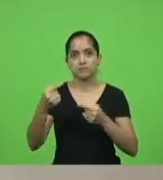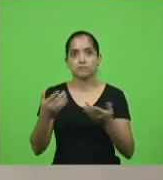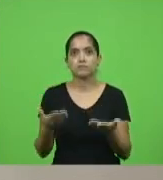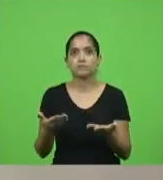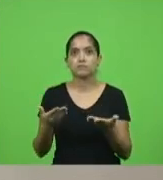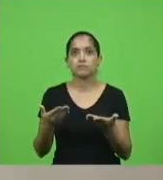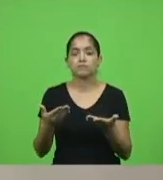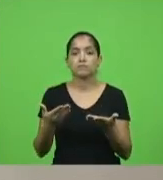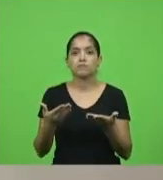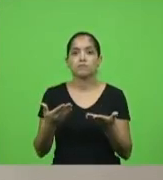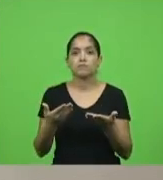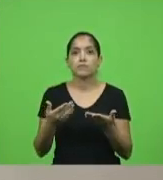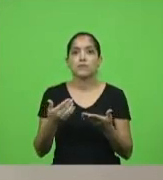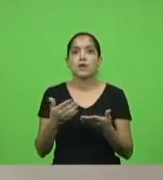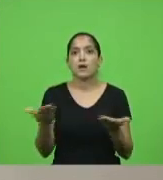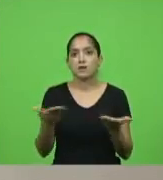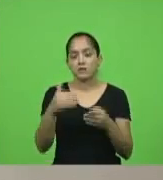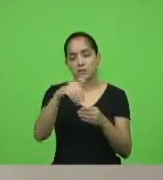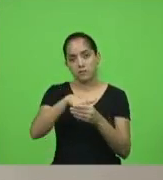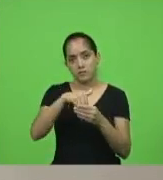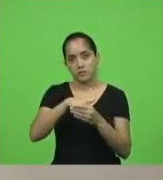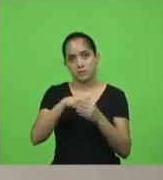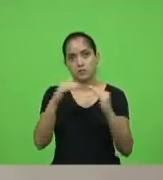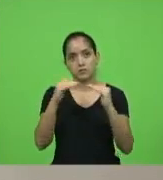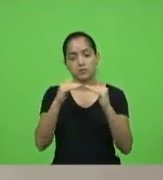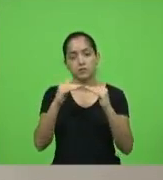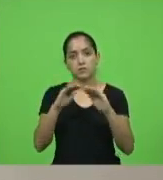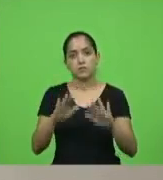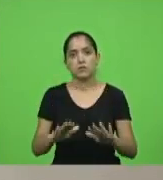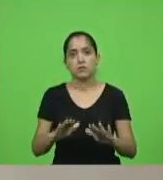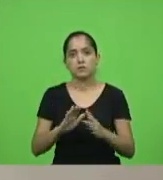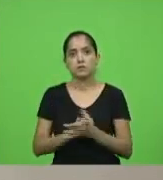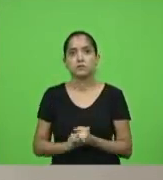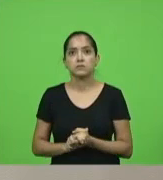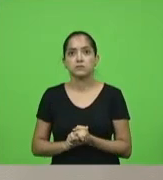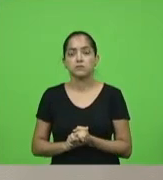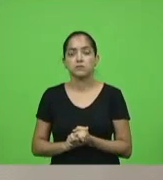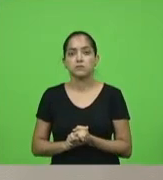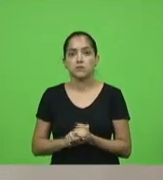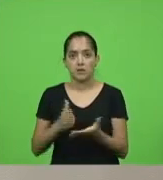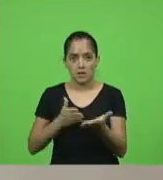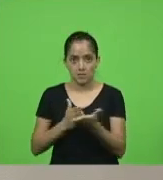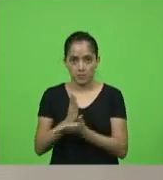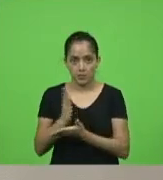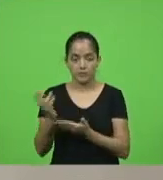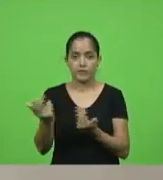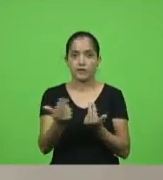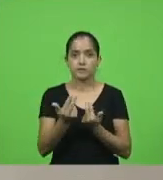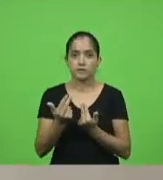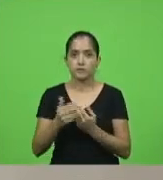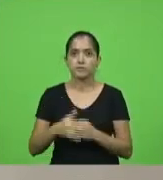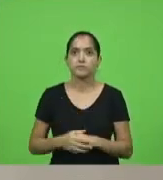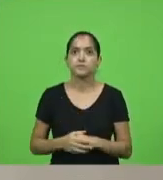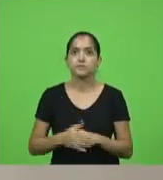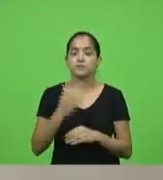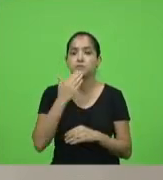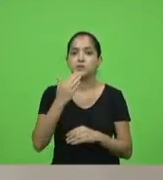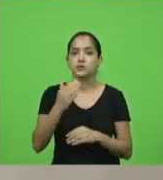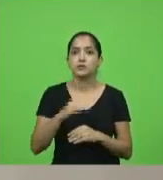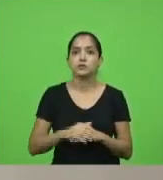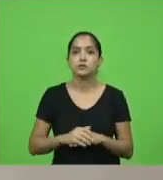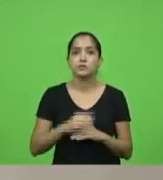não havendo quem queira discutir em votação deputados que aprovam permaneçam como se encontram aprovado por unanimidade pedido de informação